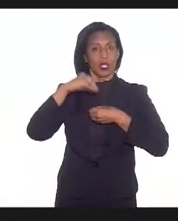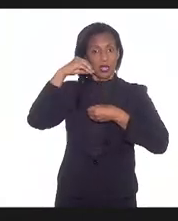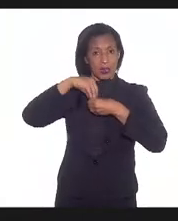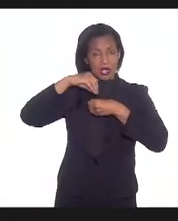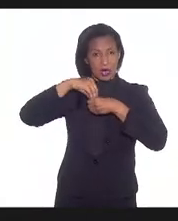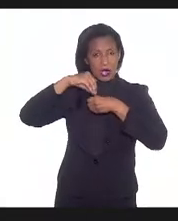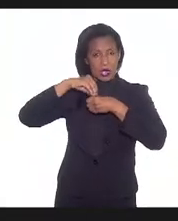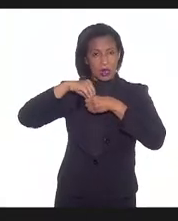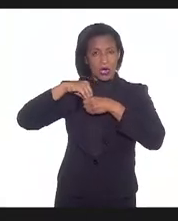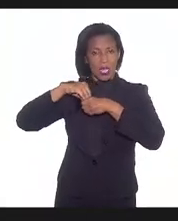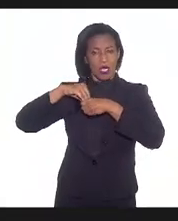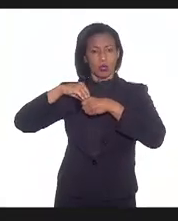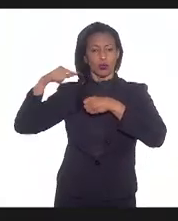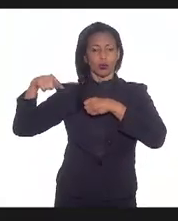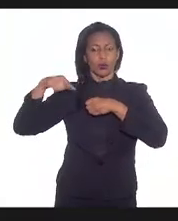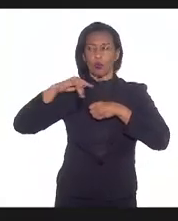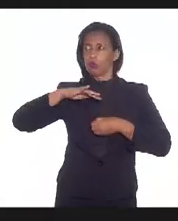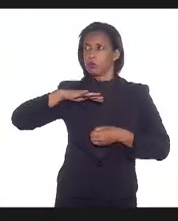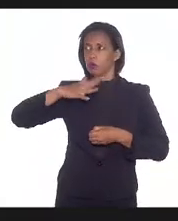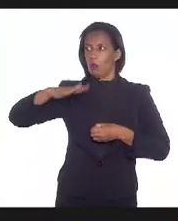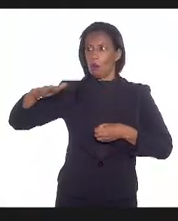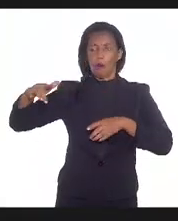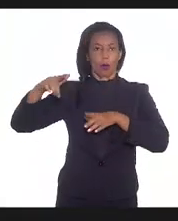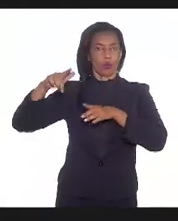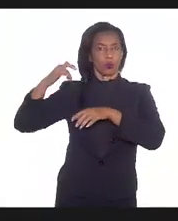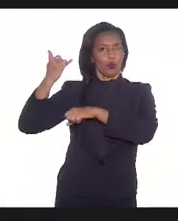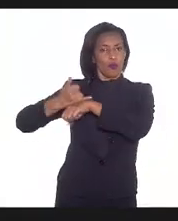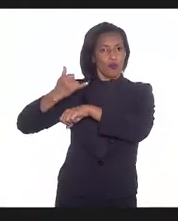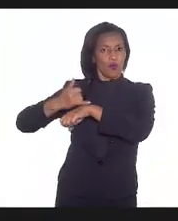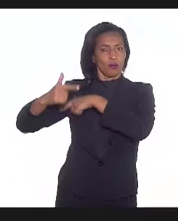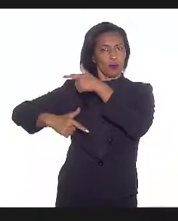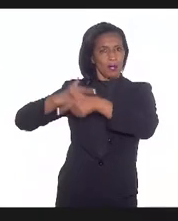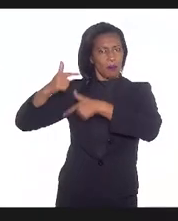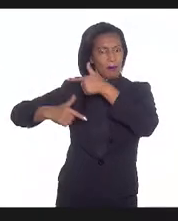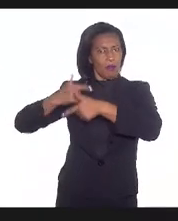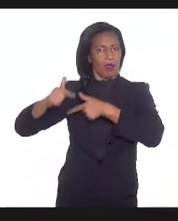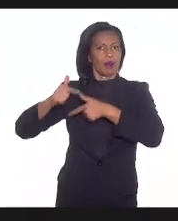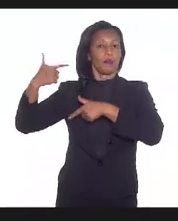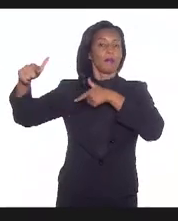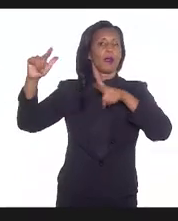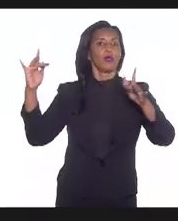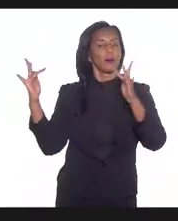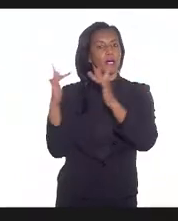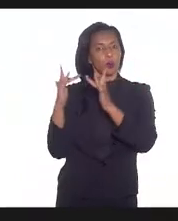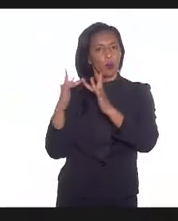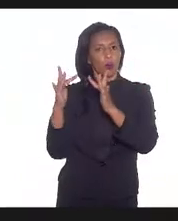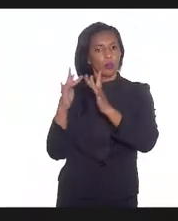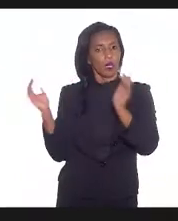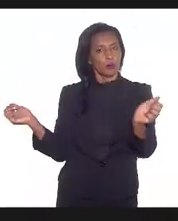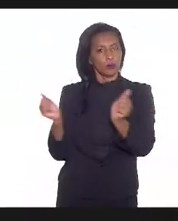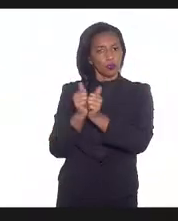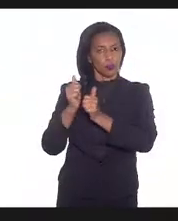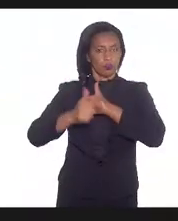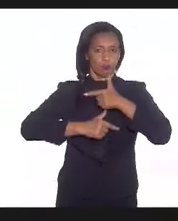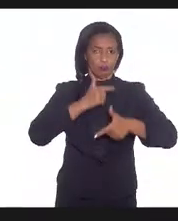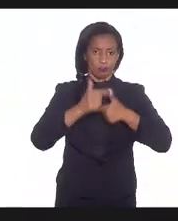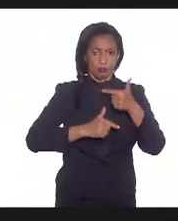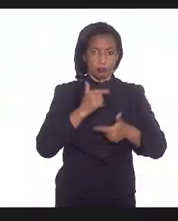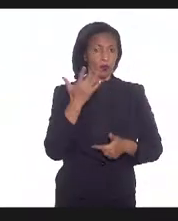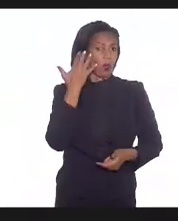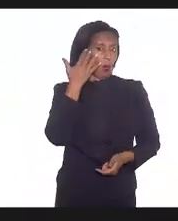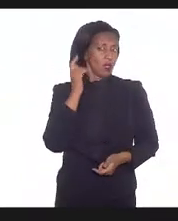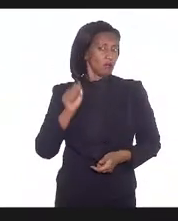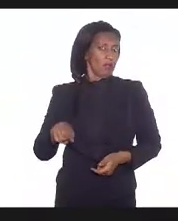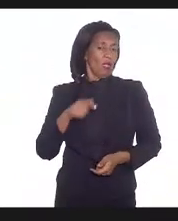marítima, ou externamente, para os familiares e para outros trabalhadores que têm contato com essas pessoas. Então, acho que essa que a